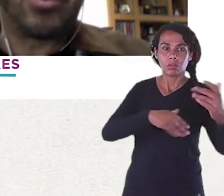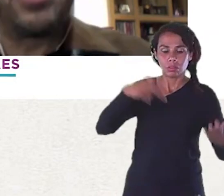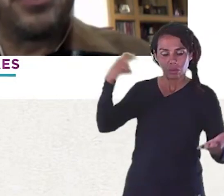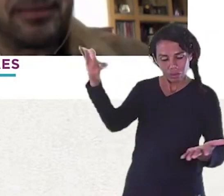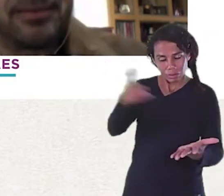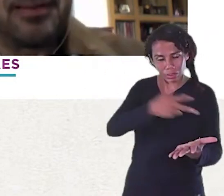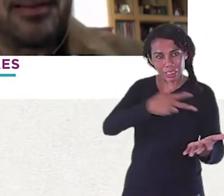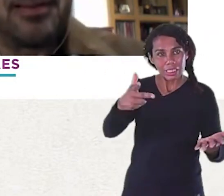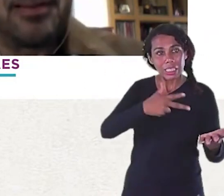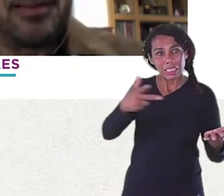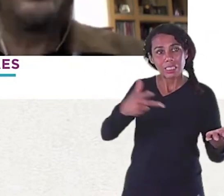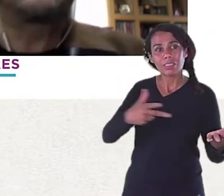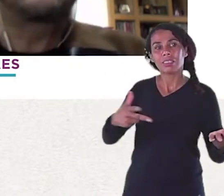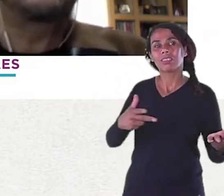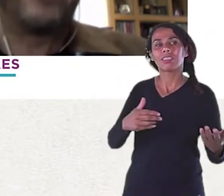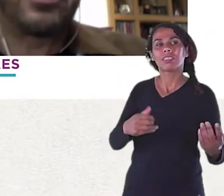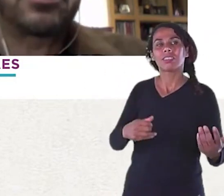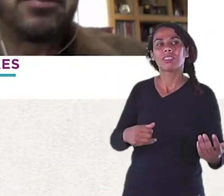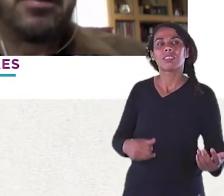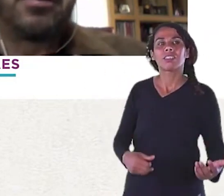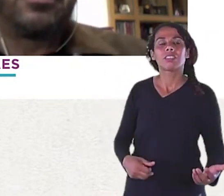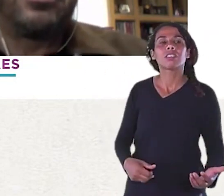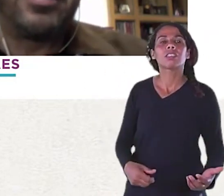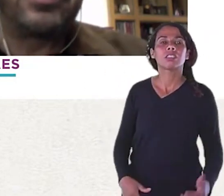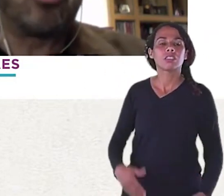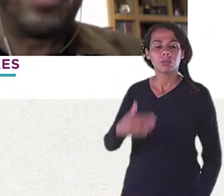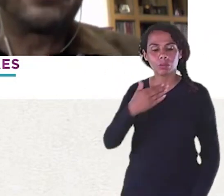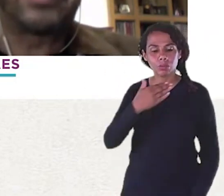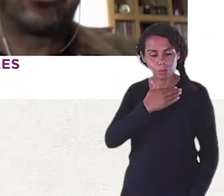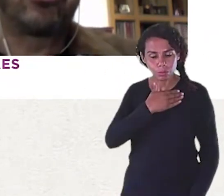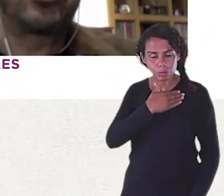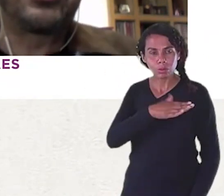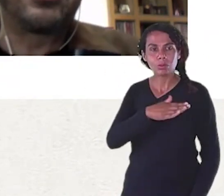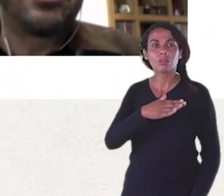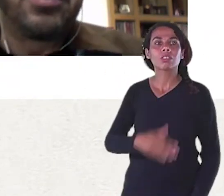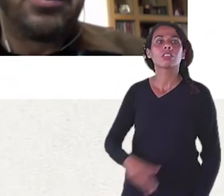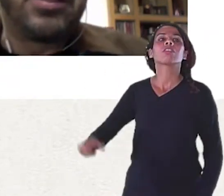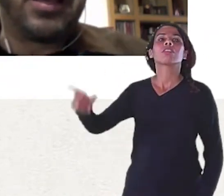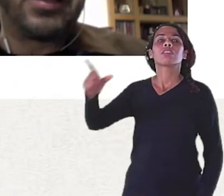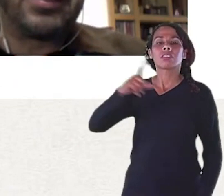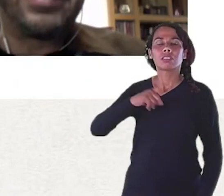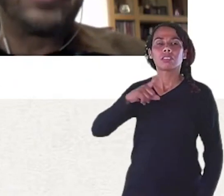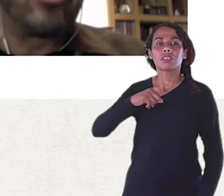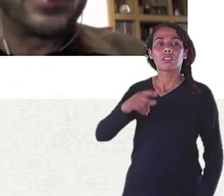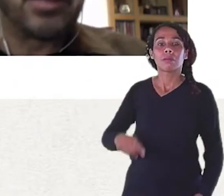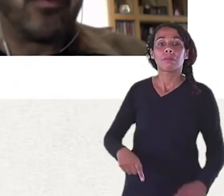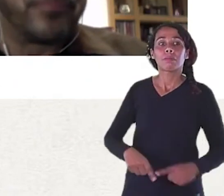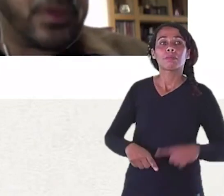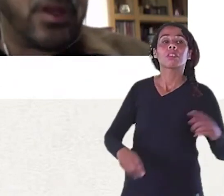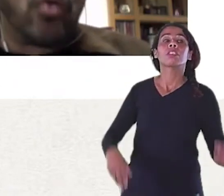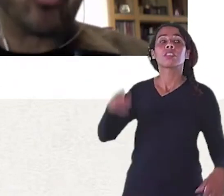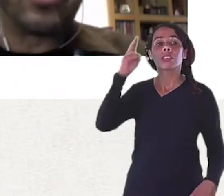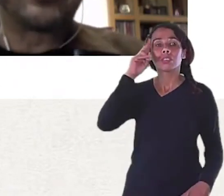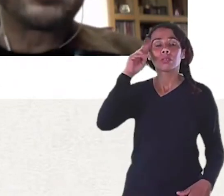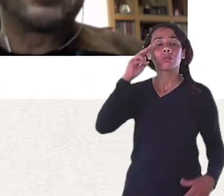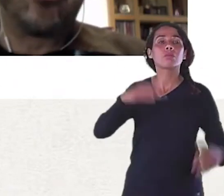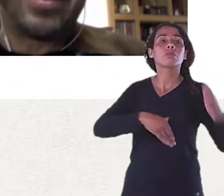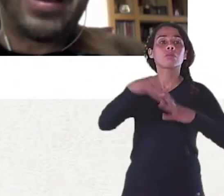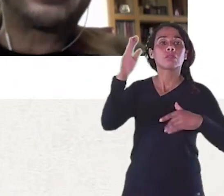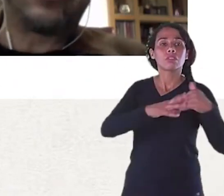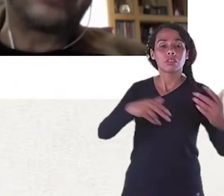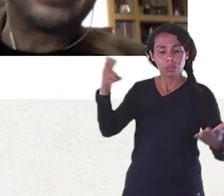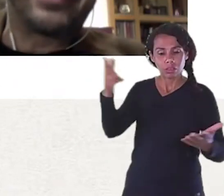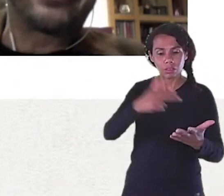Ao rigor da engenharia Ele tramita Nesses diversos E aí somado A tecnologia E a inovação O que